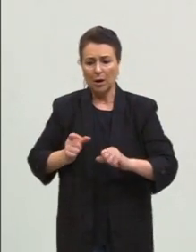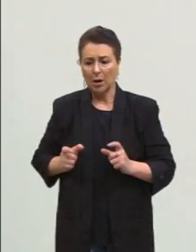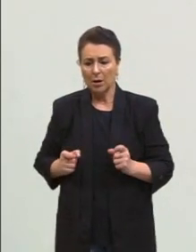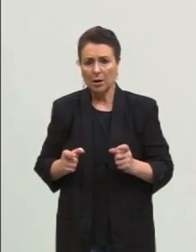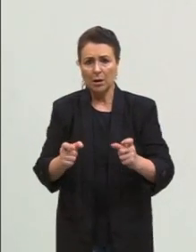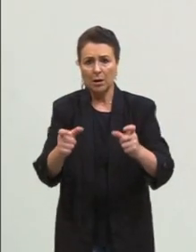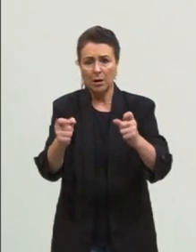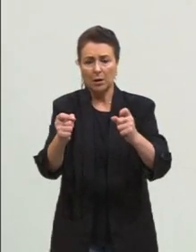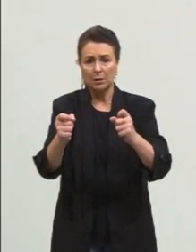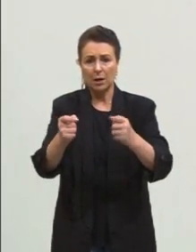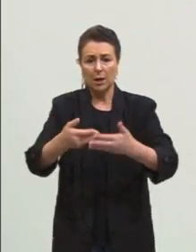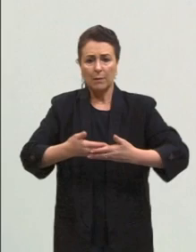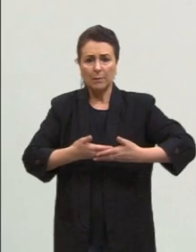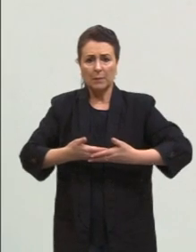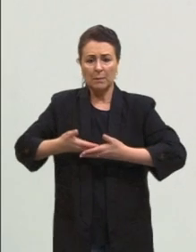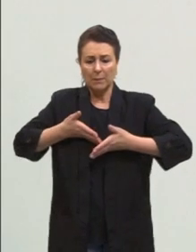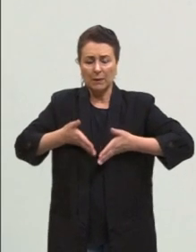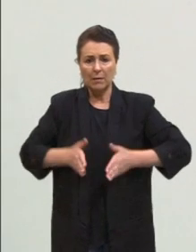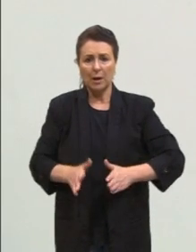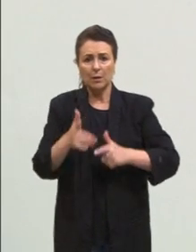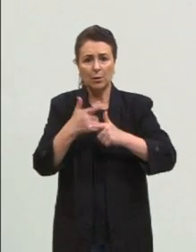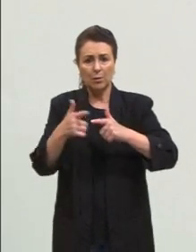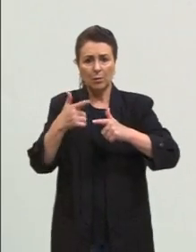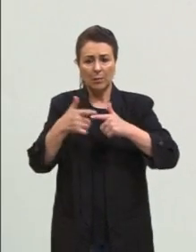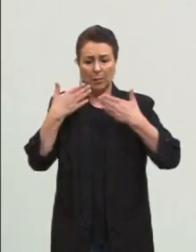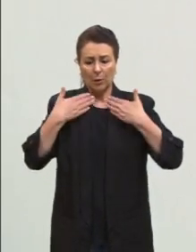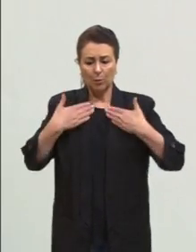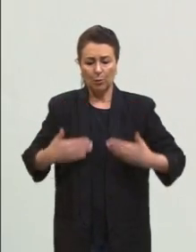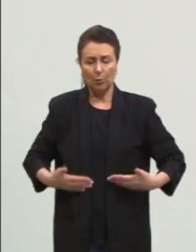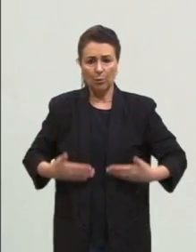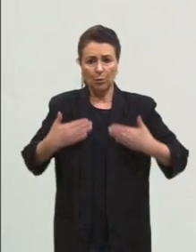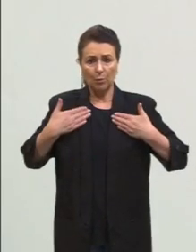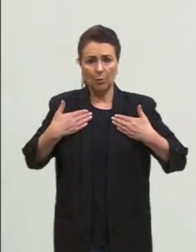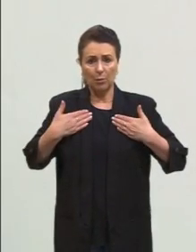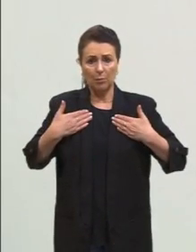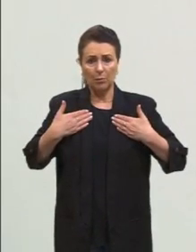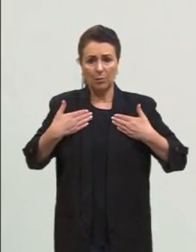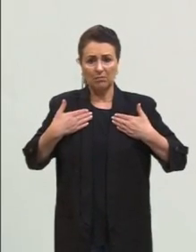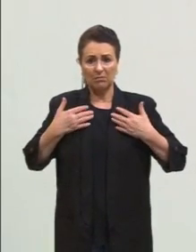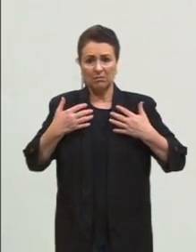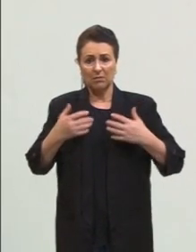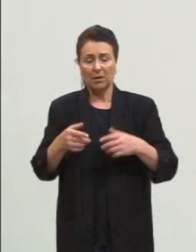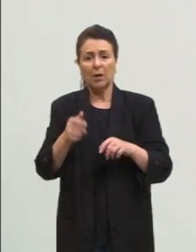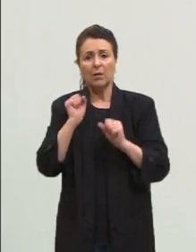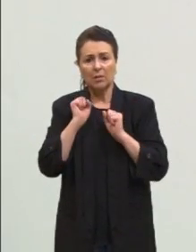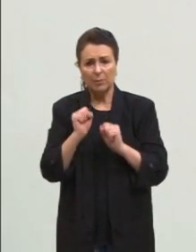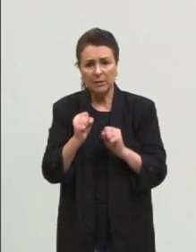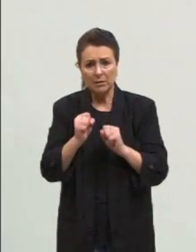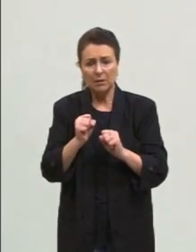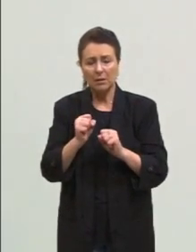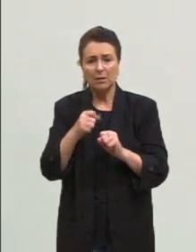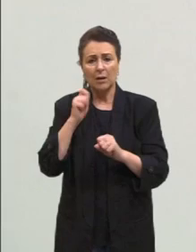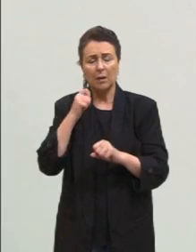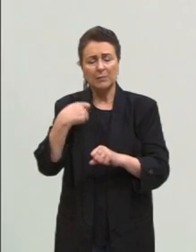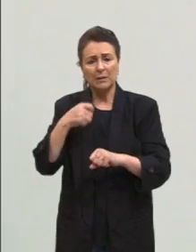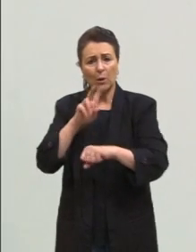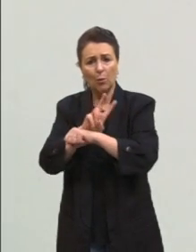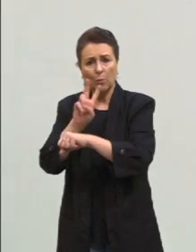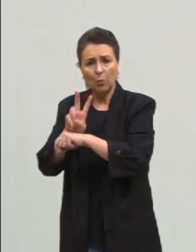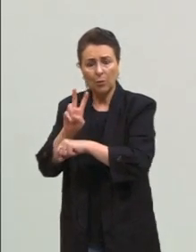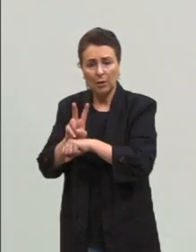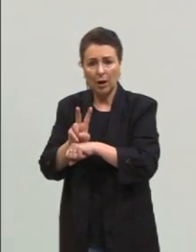em crianças. Então, nós precisamos estudar com muito cuidado os efeitos dos transgênicos e dos